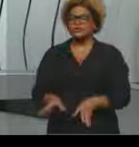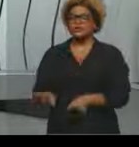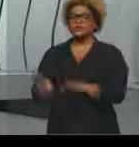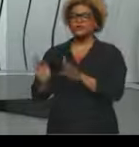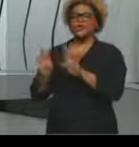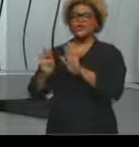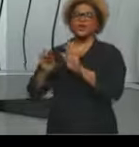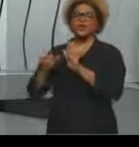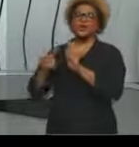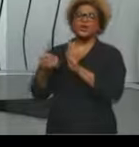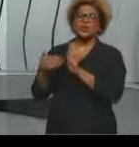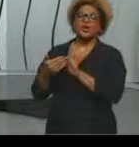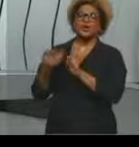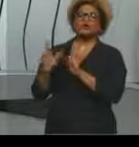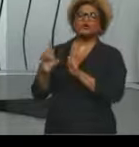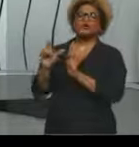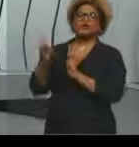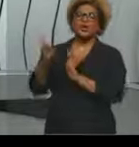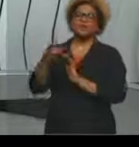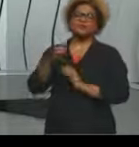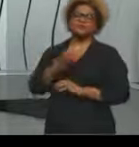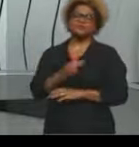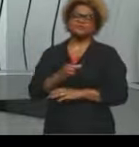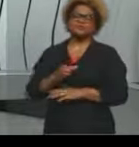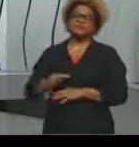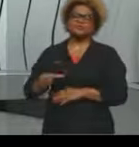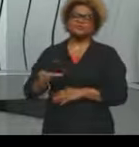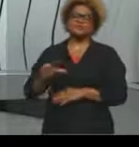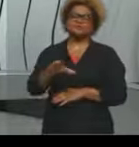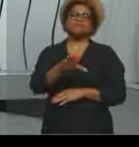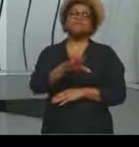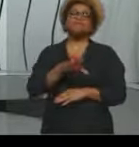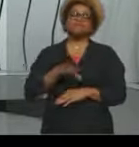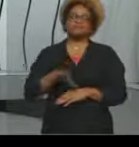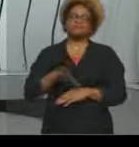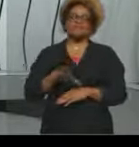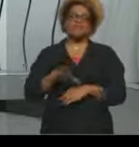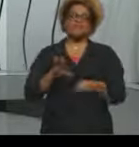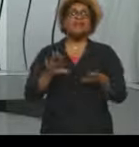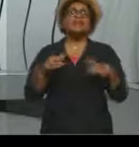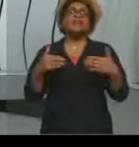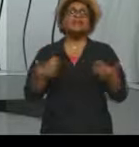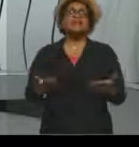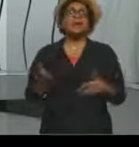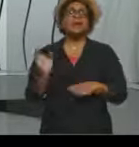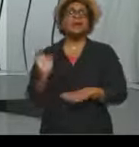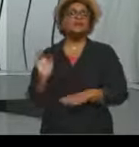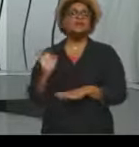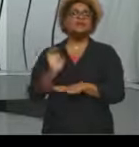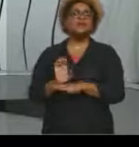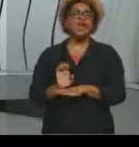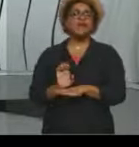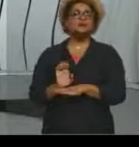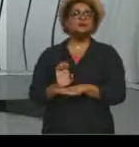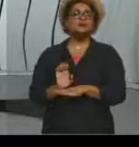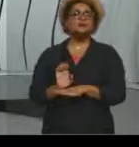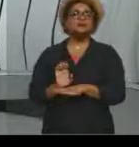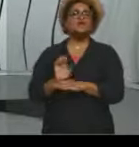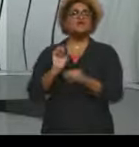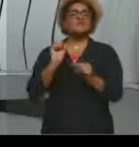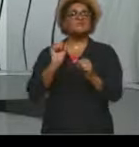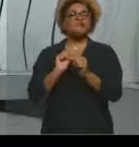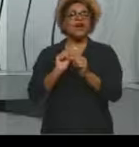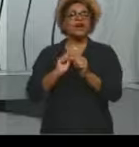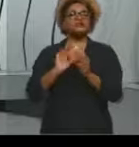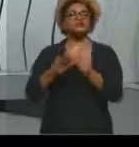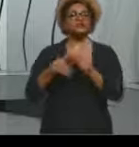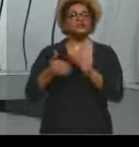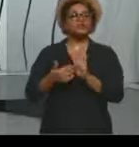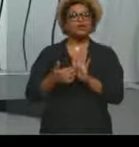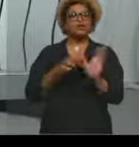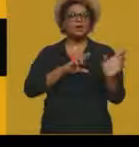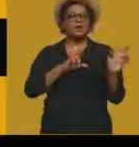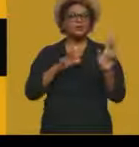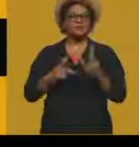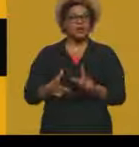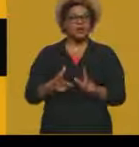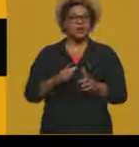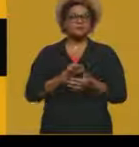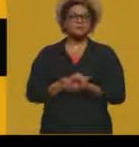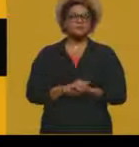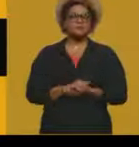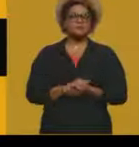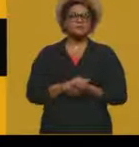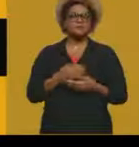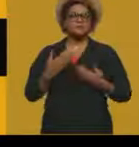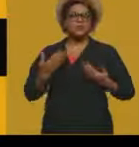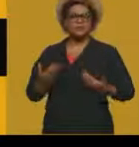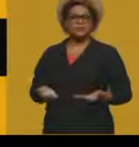Estado que possa intervir, né, que possa corrigir aí esses efeitos. Bom, os direitos sociais, né, que